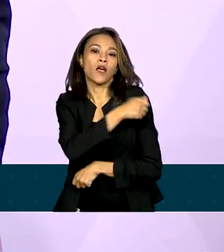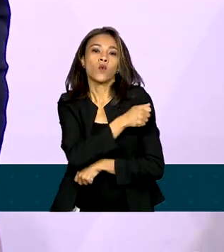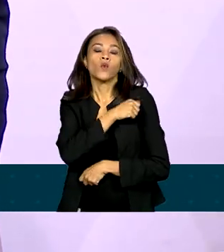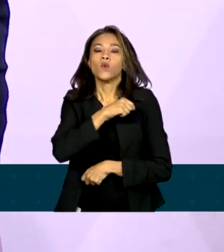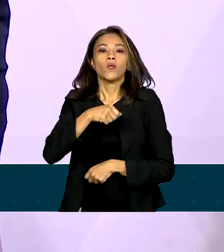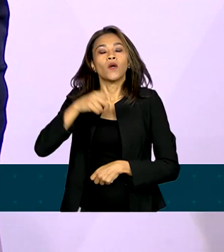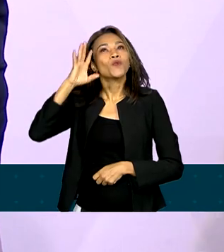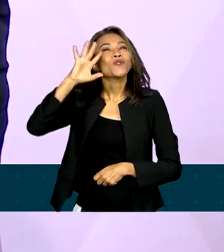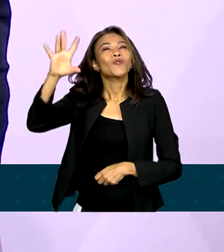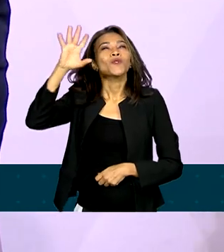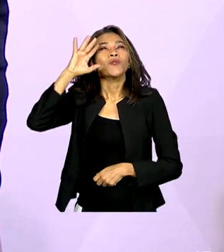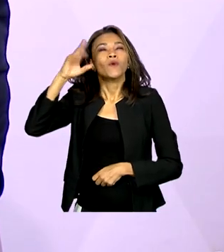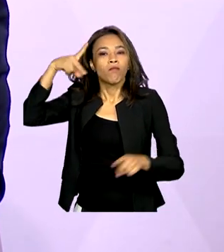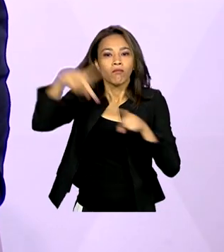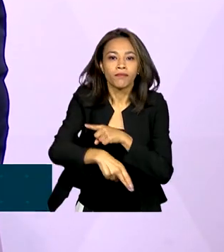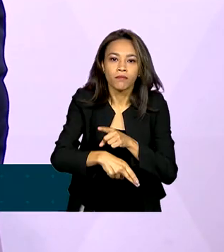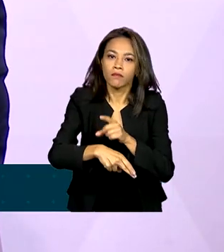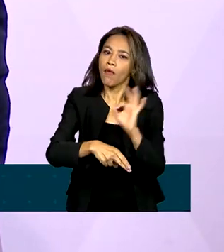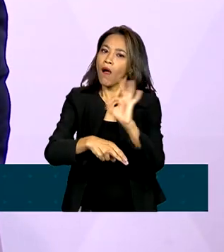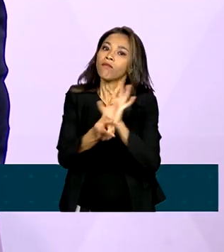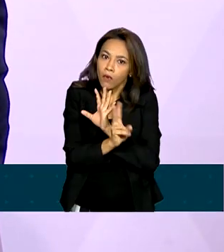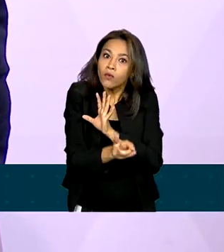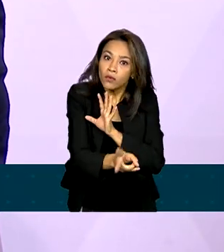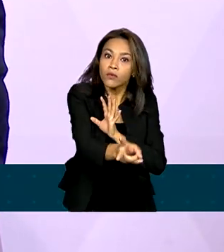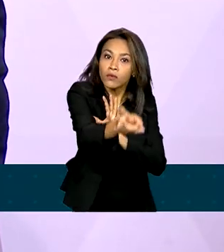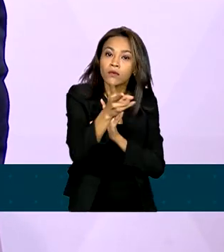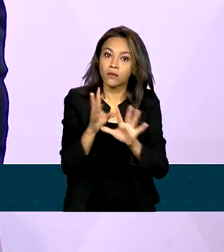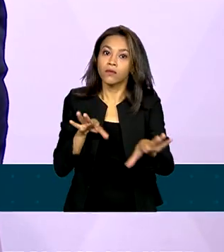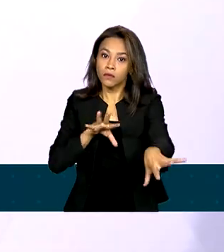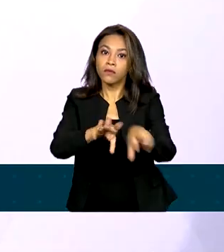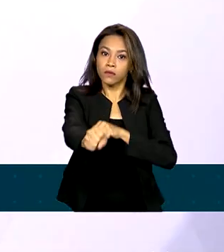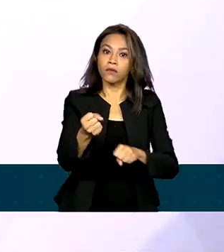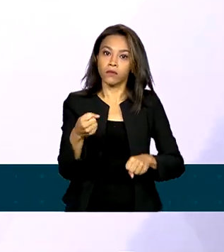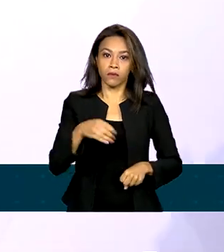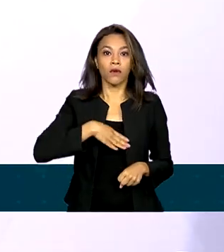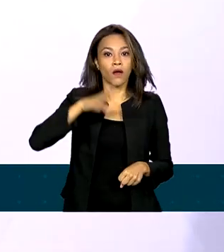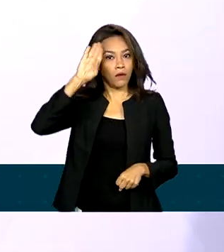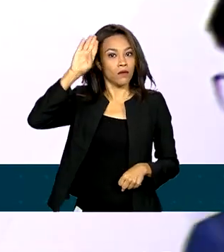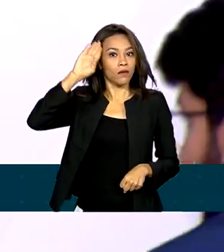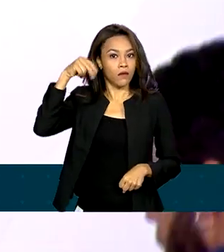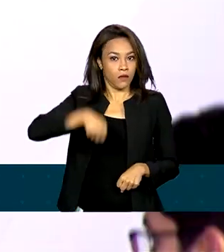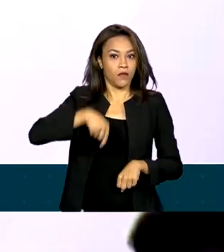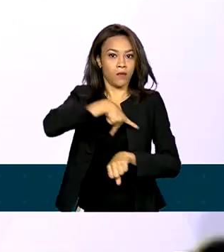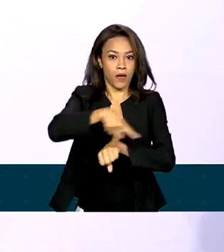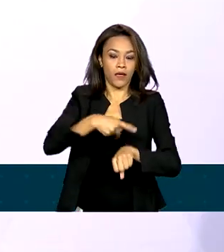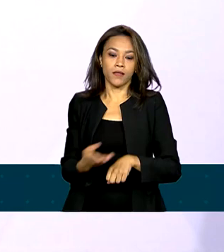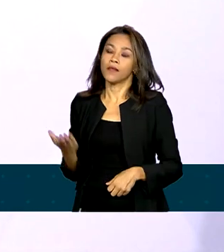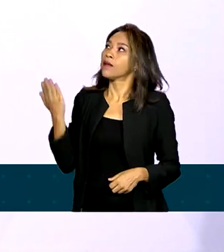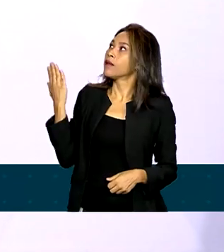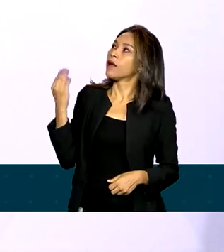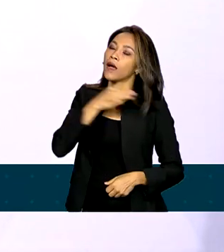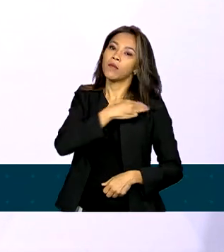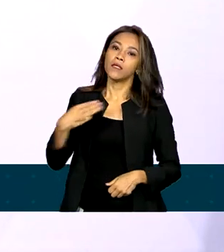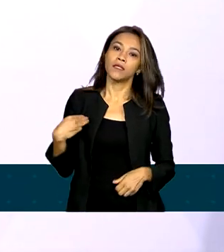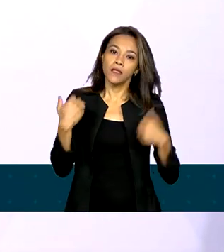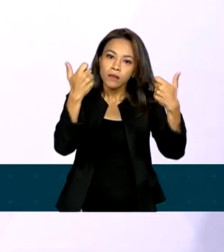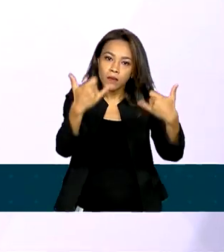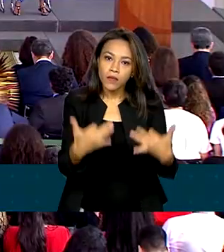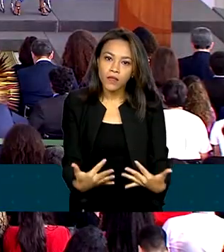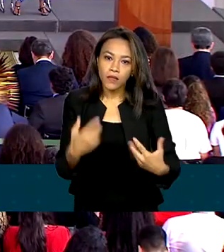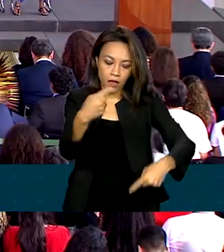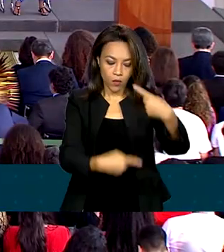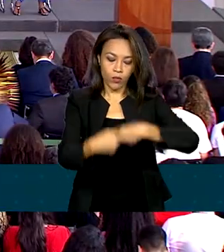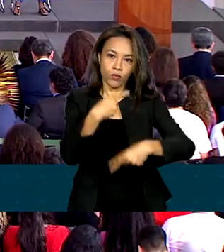de fazer um curso superior ou terminar a universidade nesse país. A ministra Luciana Santos disse que a política de bolsas de